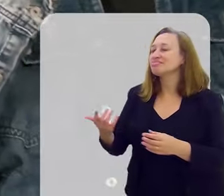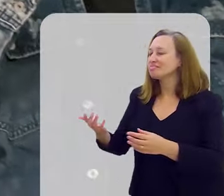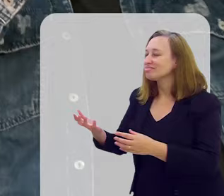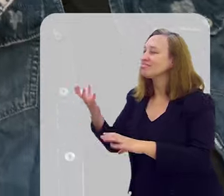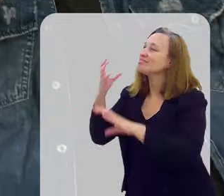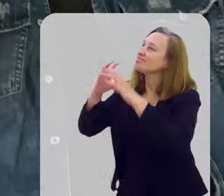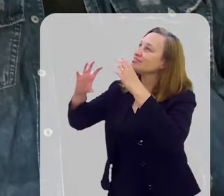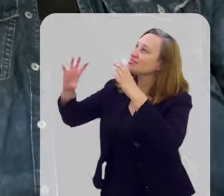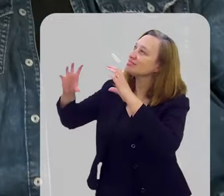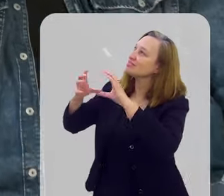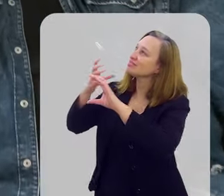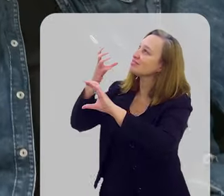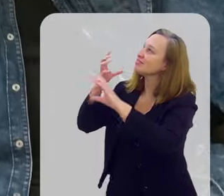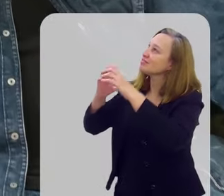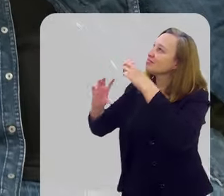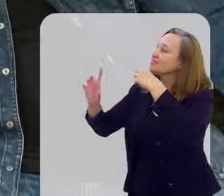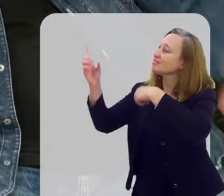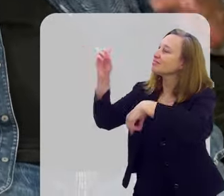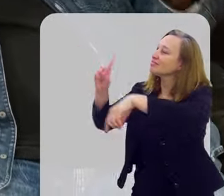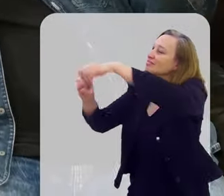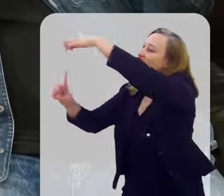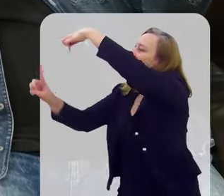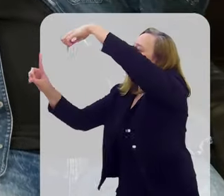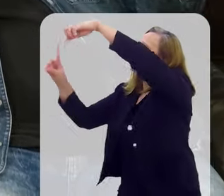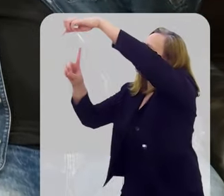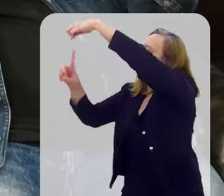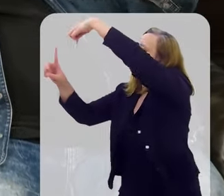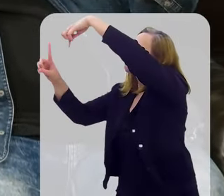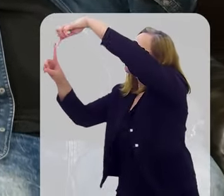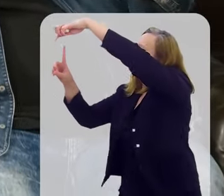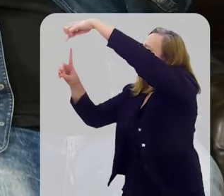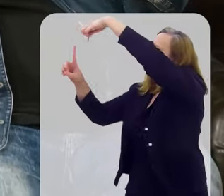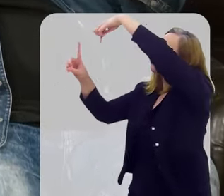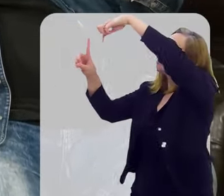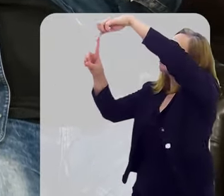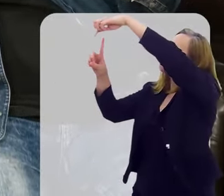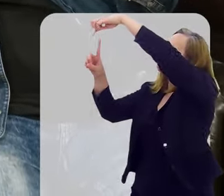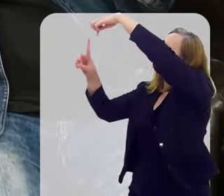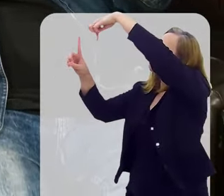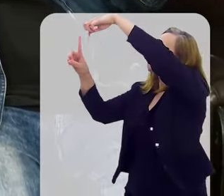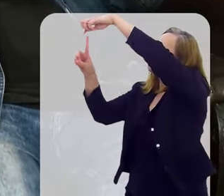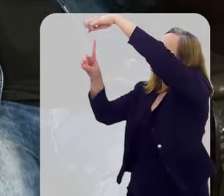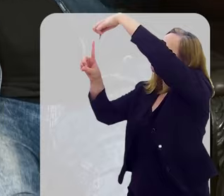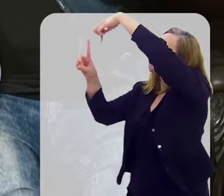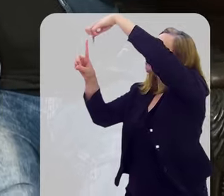santo, santo,